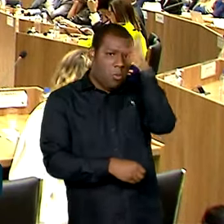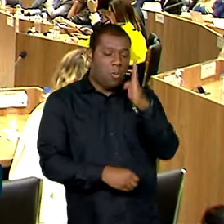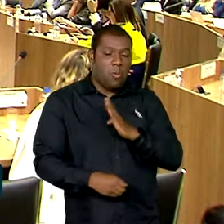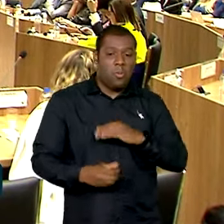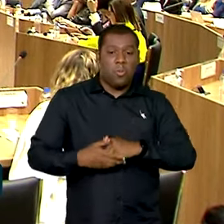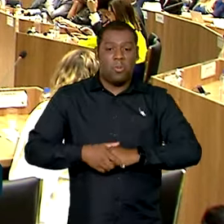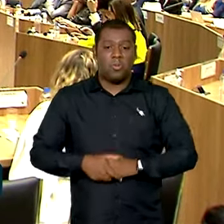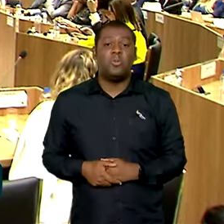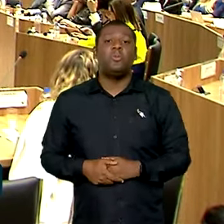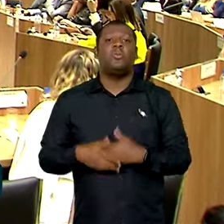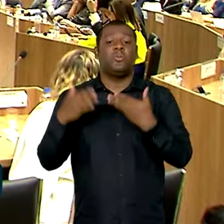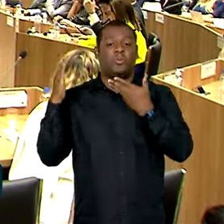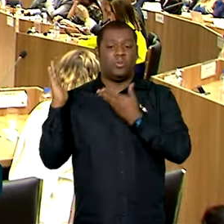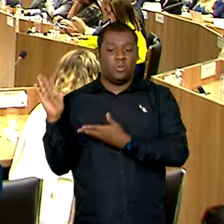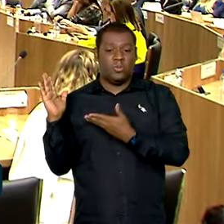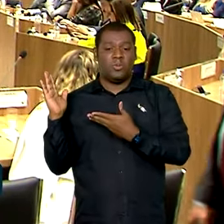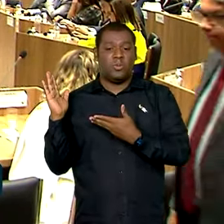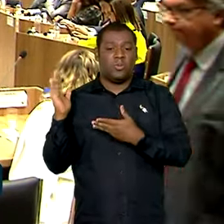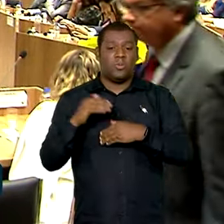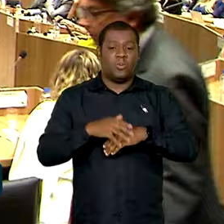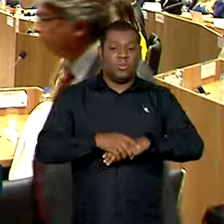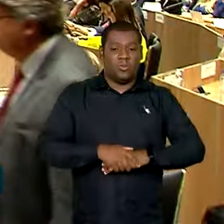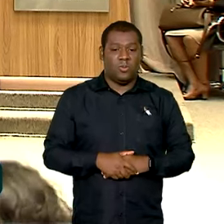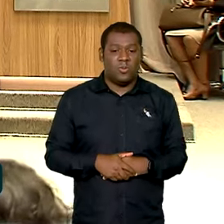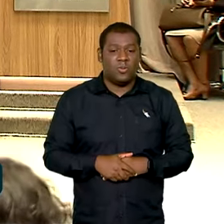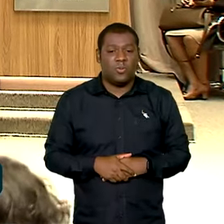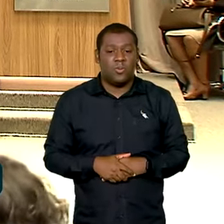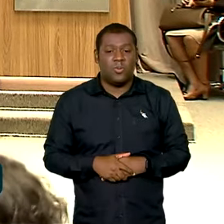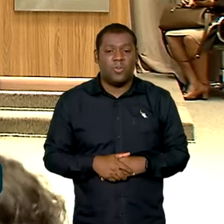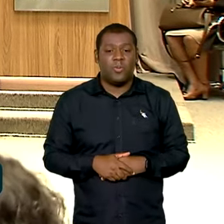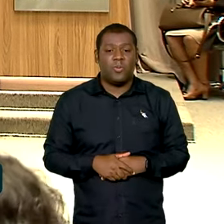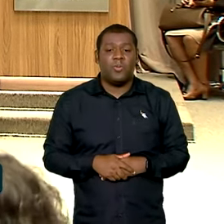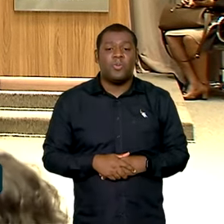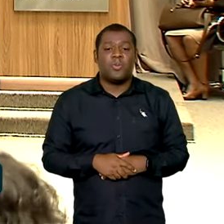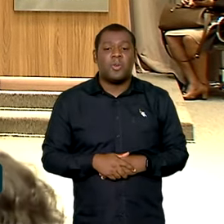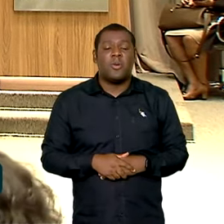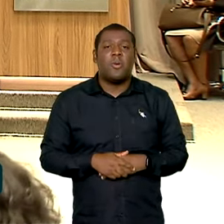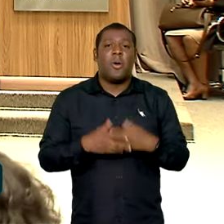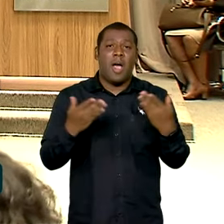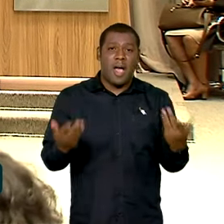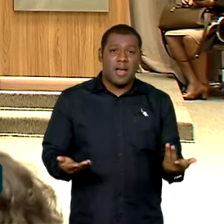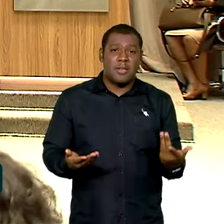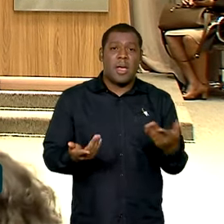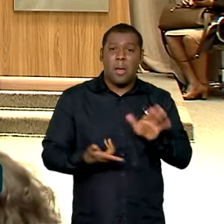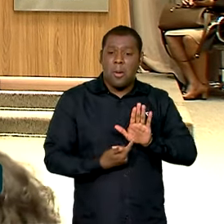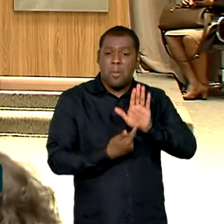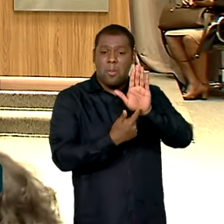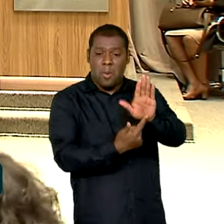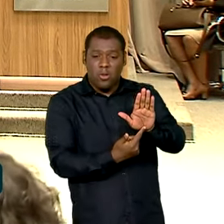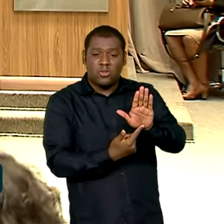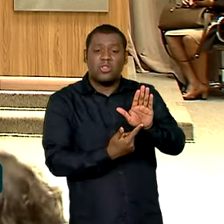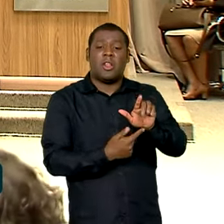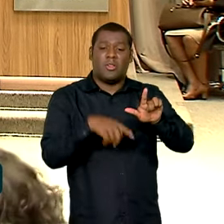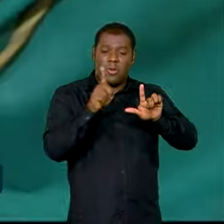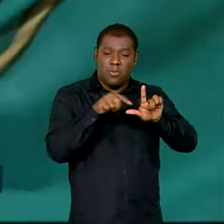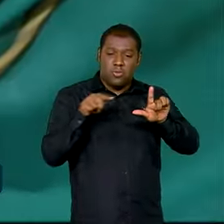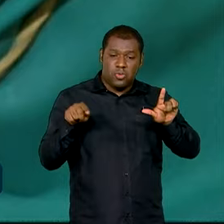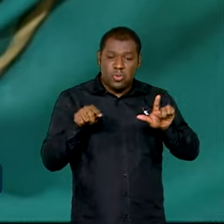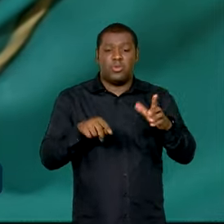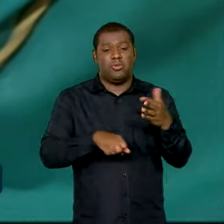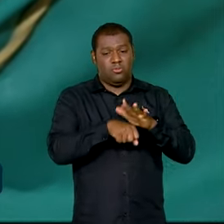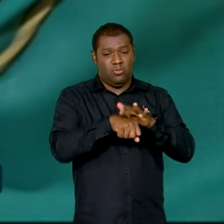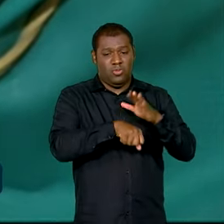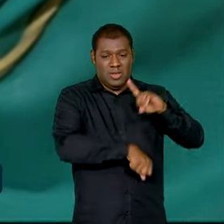foi na Organização Pan-Americana da Saúde, onde foi atualizado o cenário epidemiológico no país.